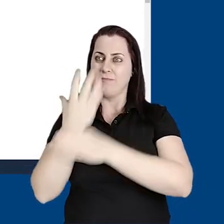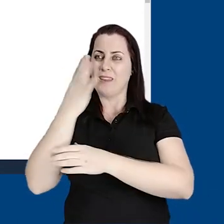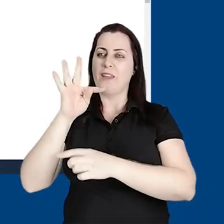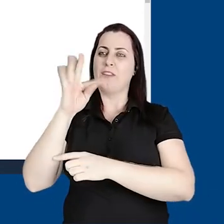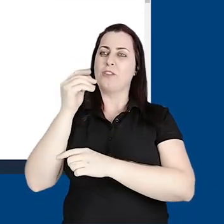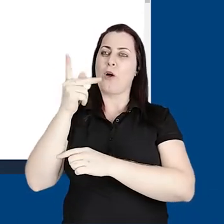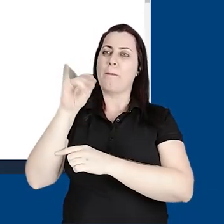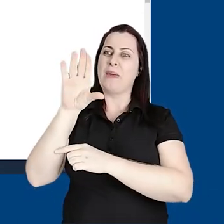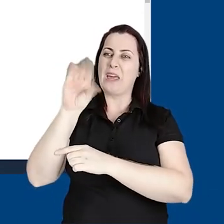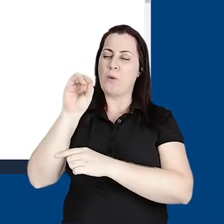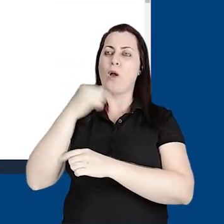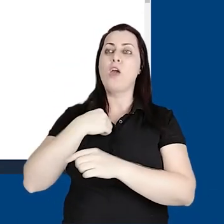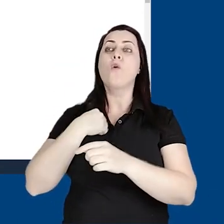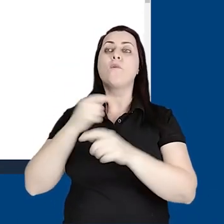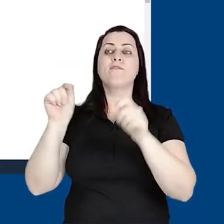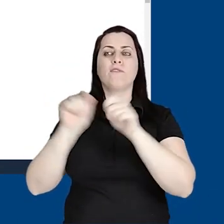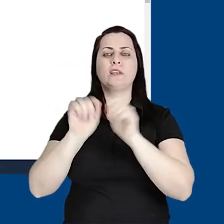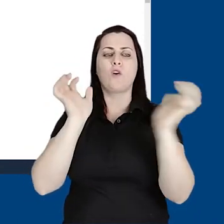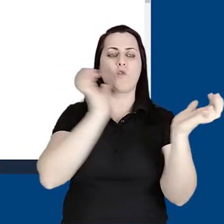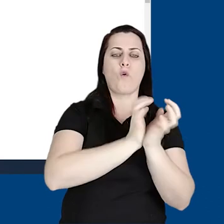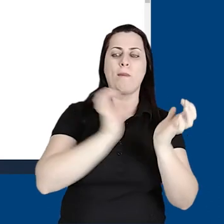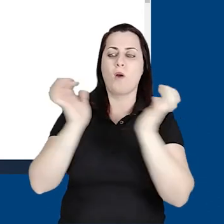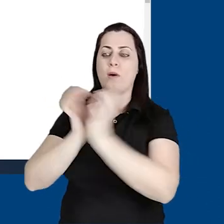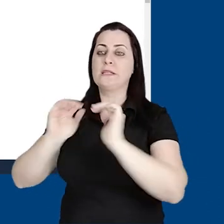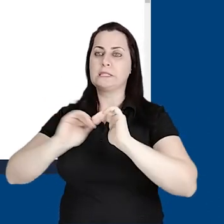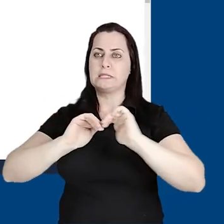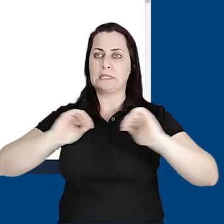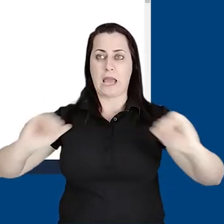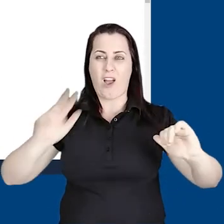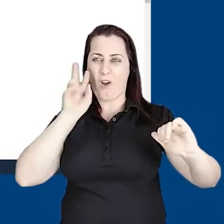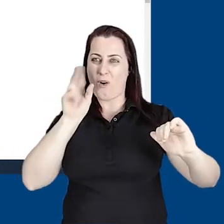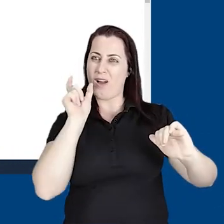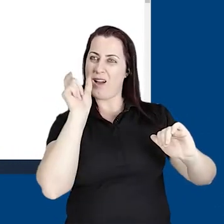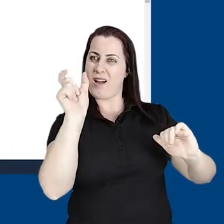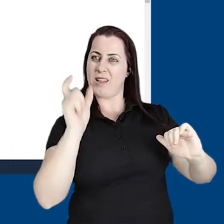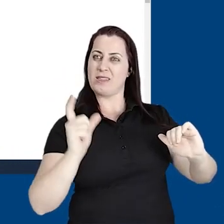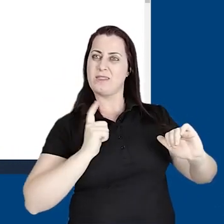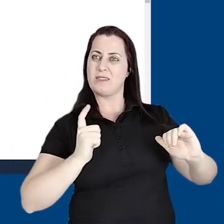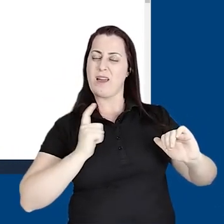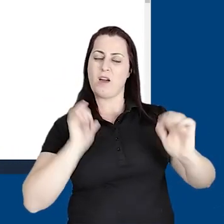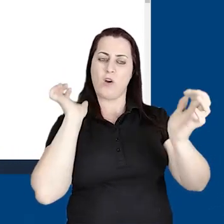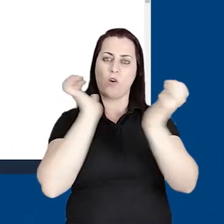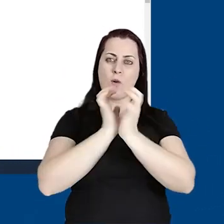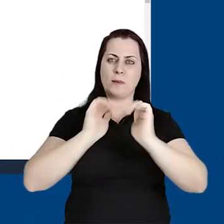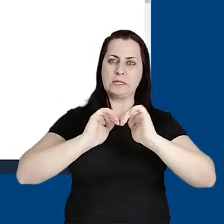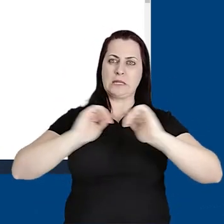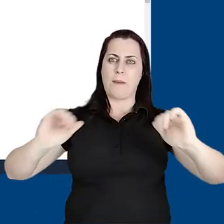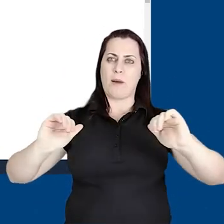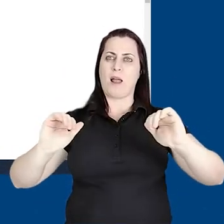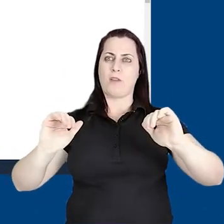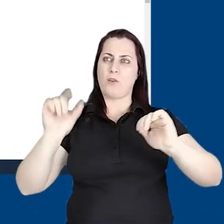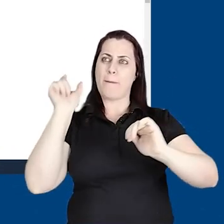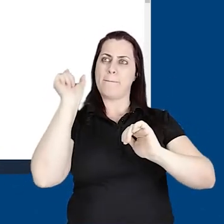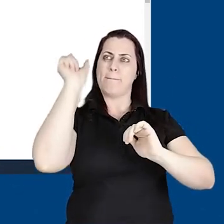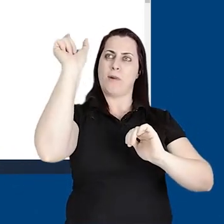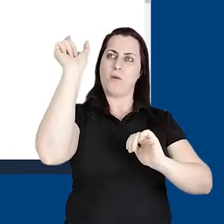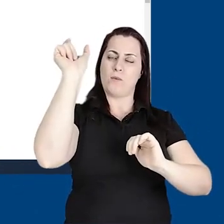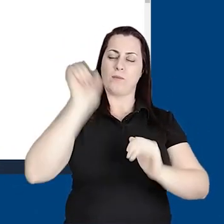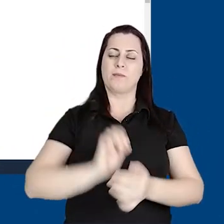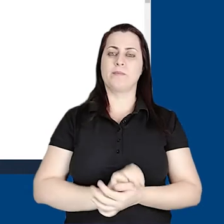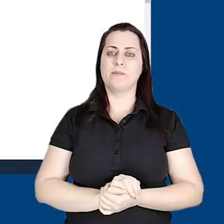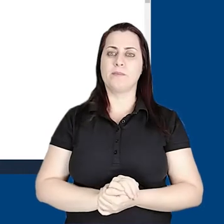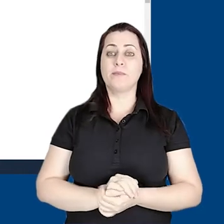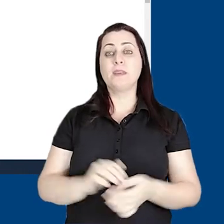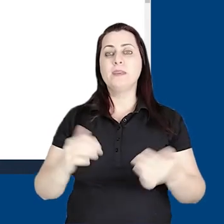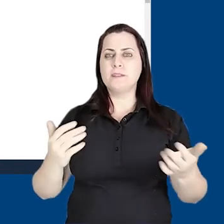criamos os tópicos com grupos separados, reparem que eu tenho essa caixinha de grupos separados, na parte superior aqui,